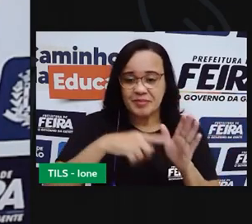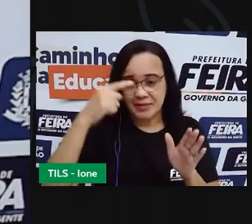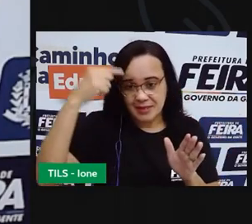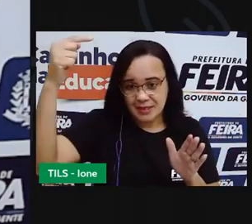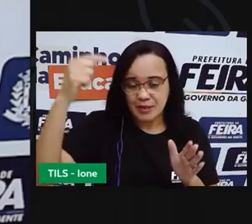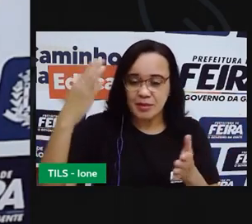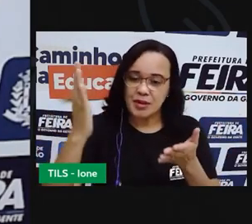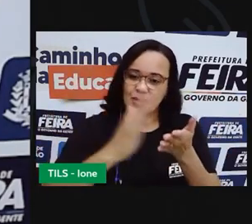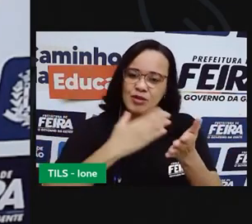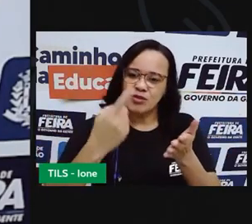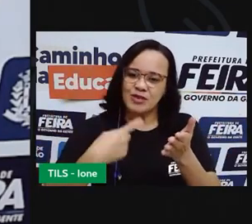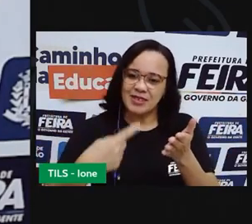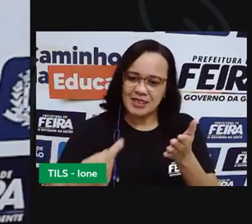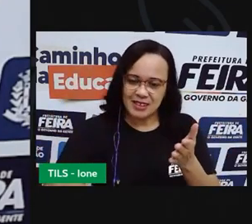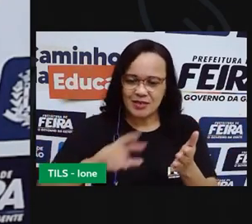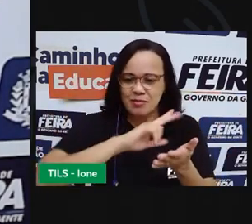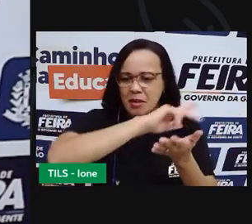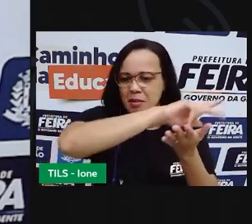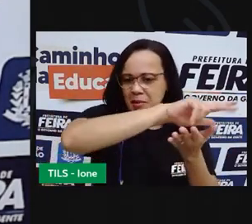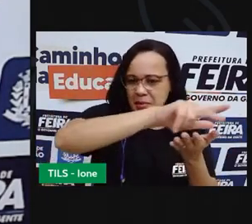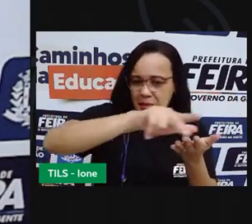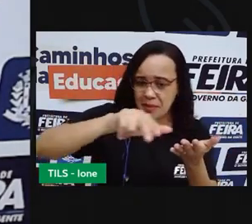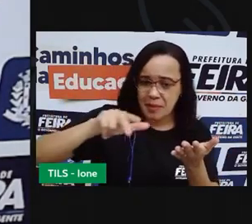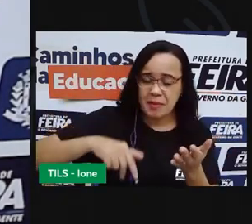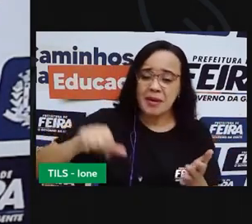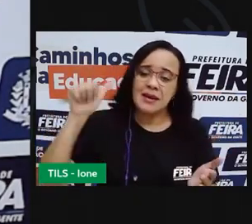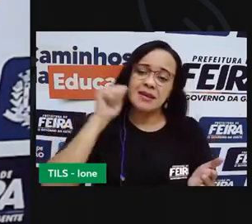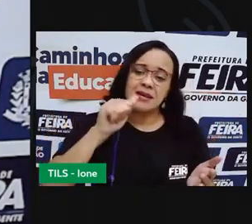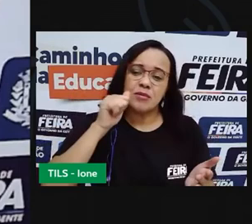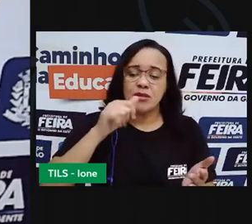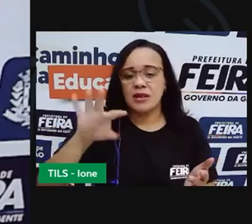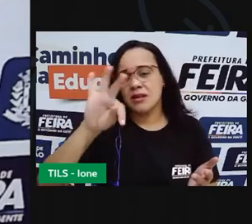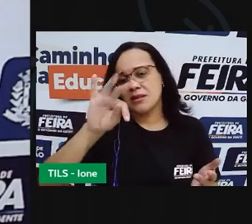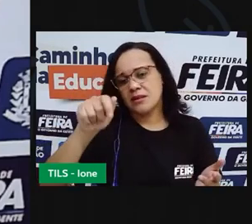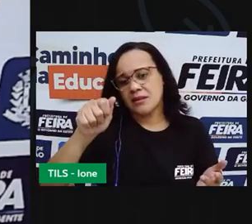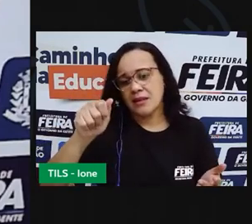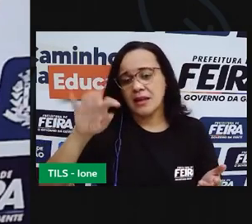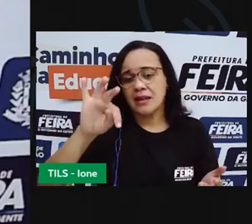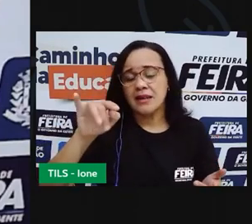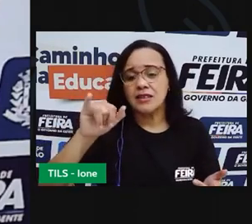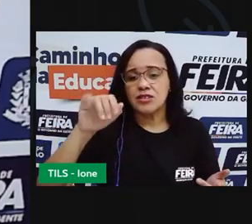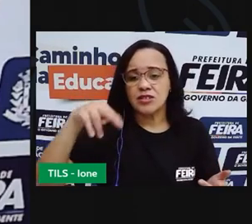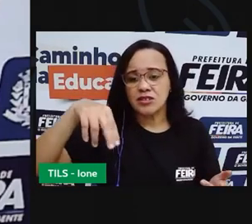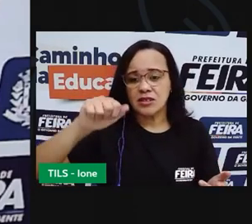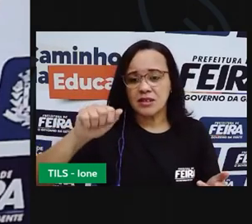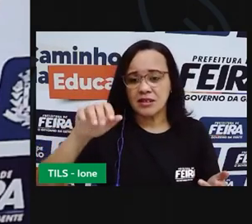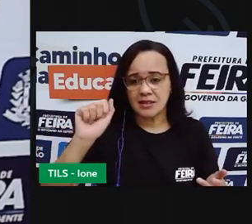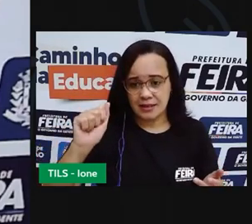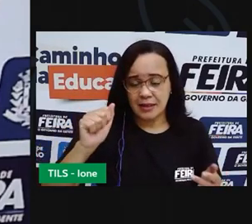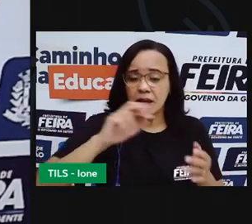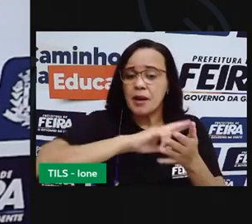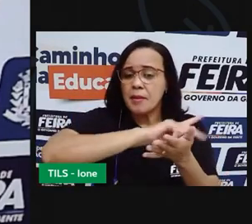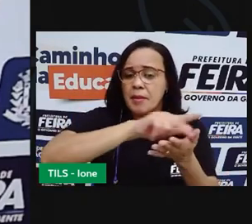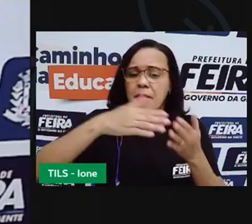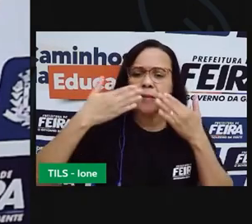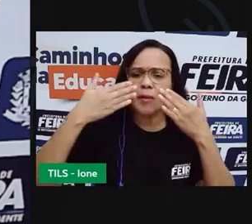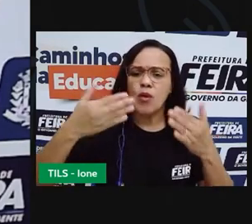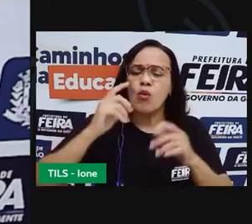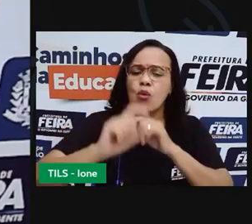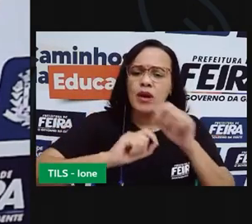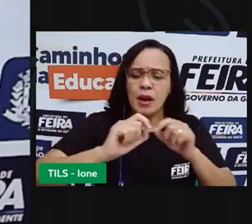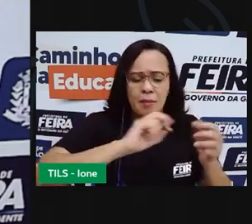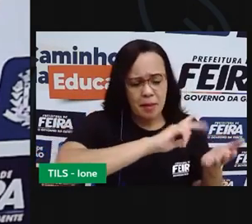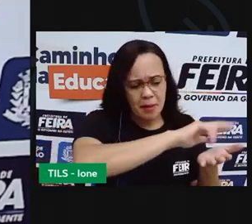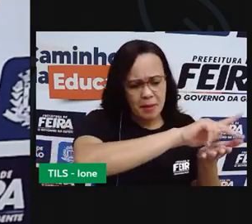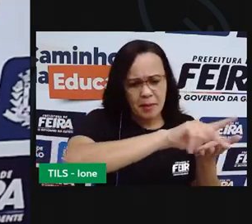Diversidade De Tatiana Bunk Onde ela vai mostrando ali A diversidade As diferenças Dos pessoas Mostrando suas